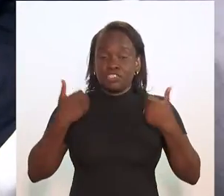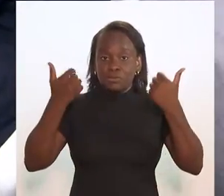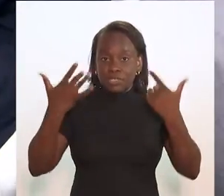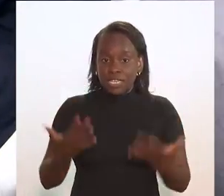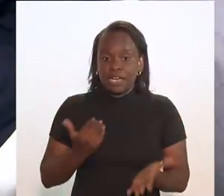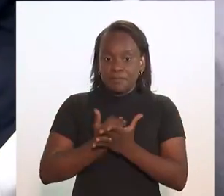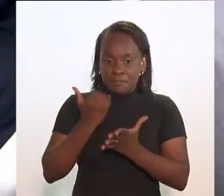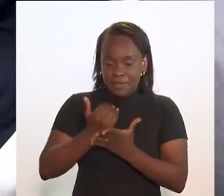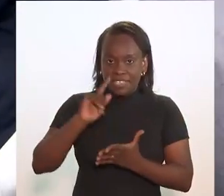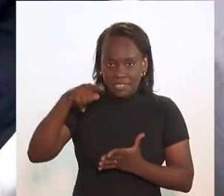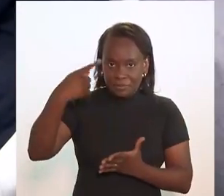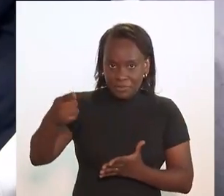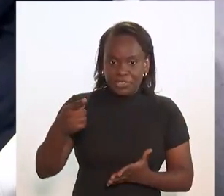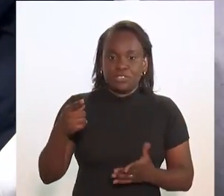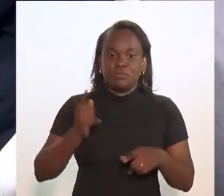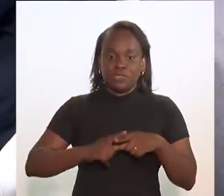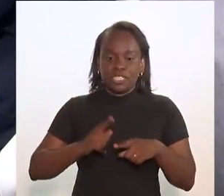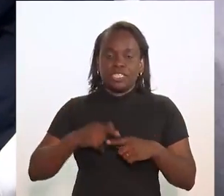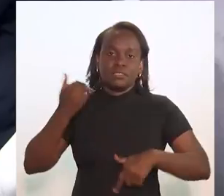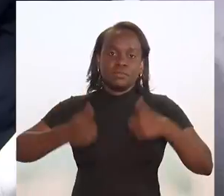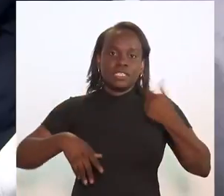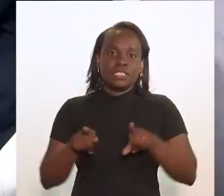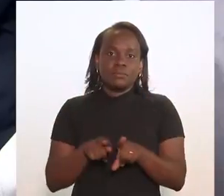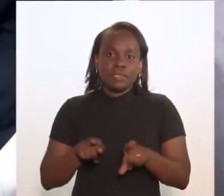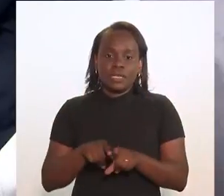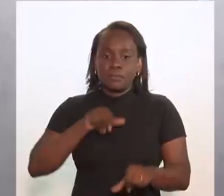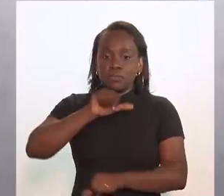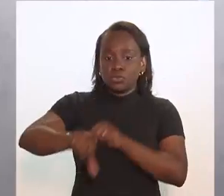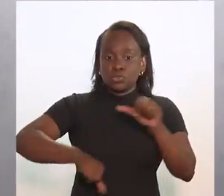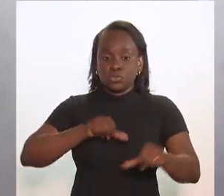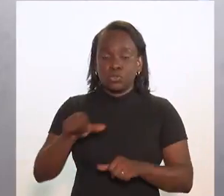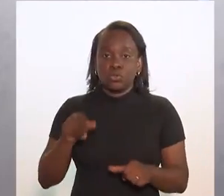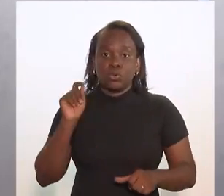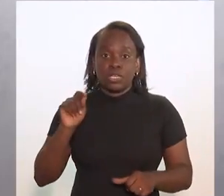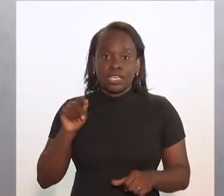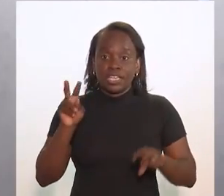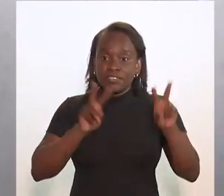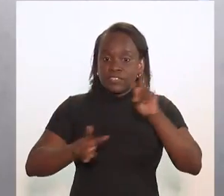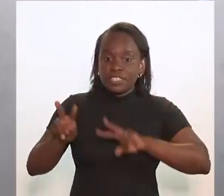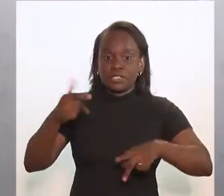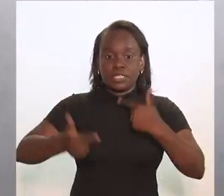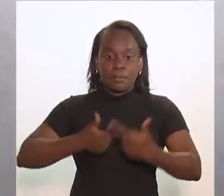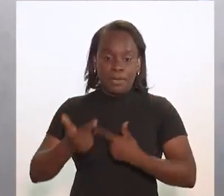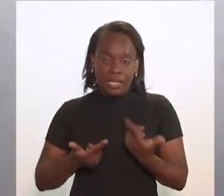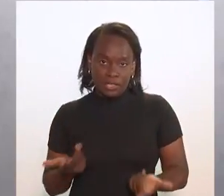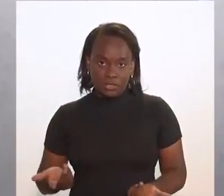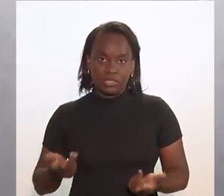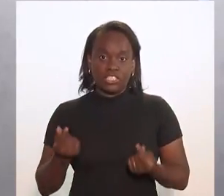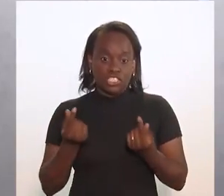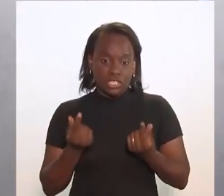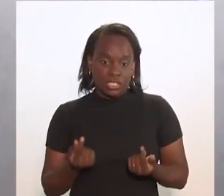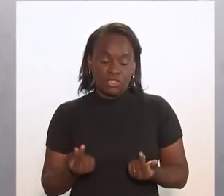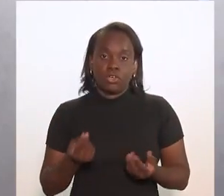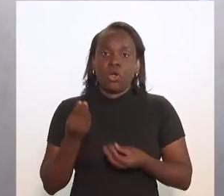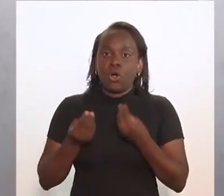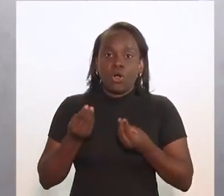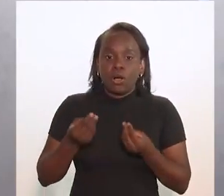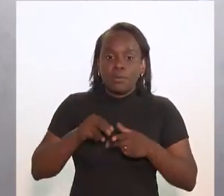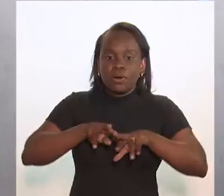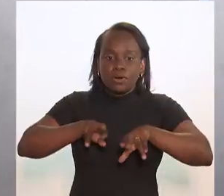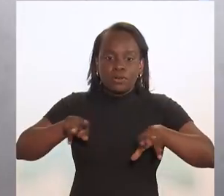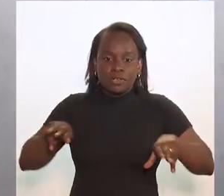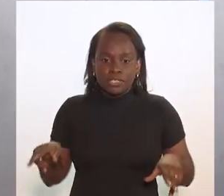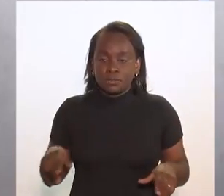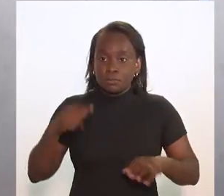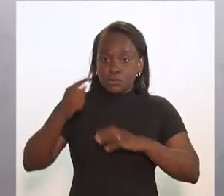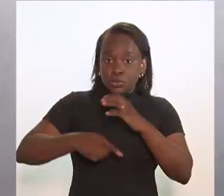abordar e explorar no próximo bloco, né? Porque a gente está falando também de uma mudança no que é visão de trabalho e renda. Como é que essas